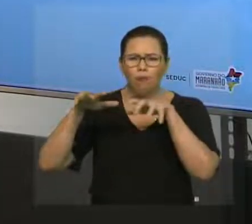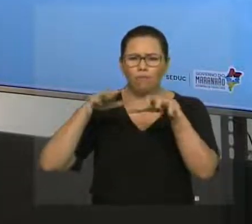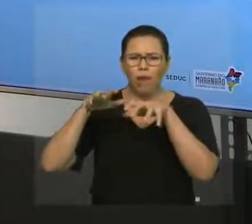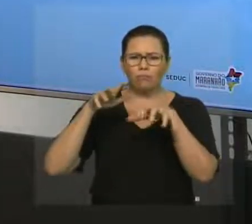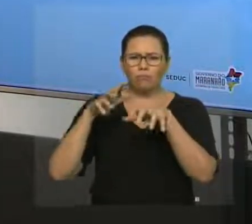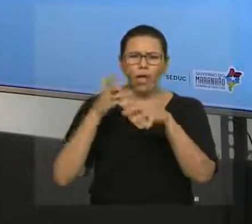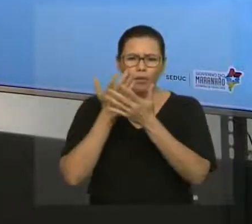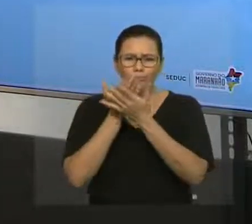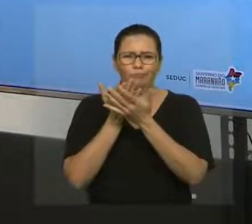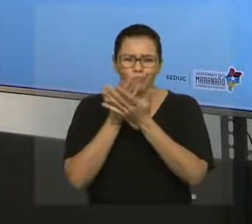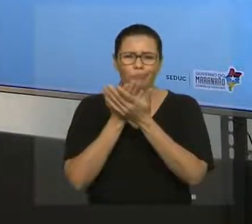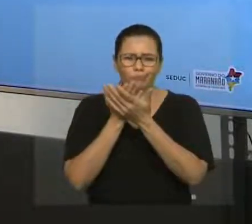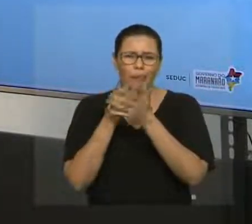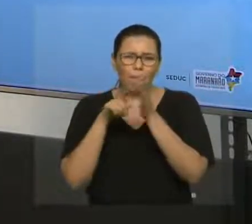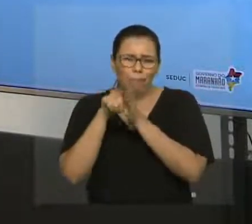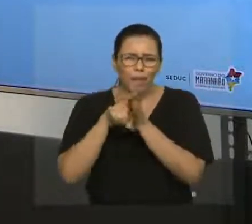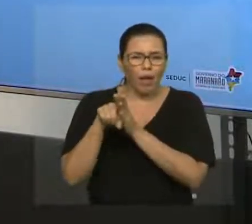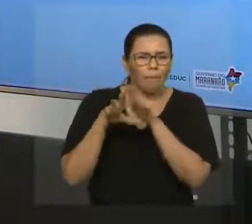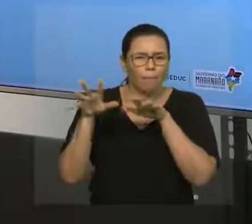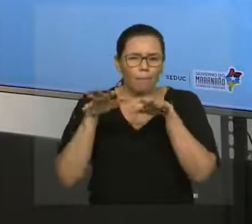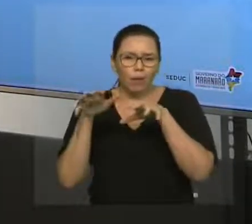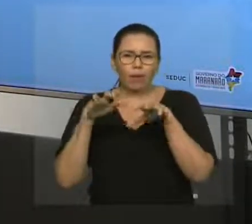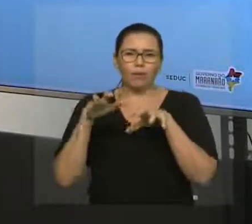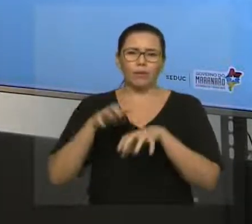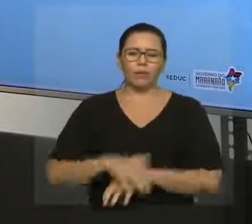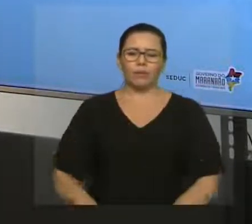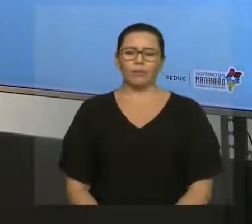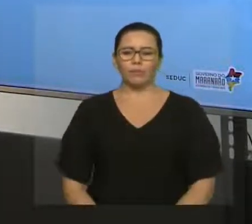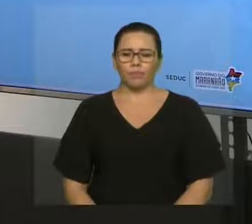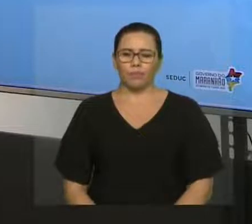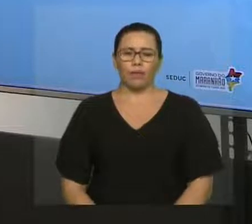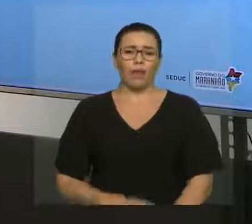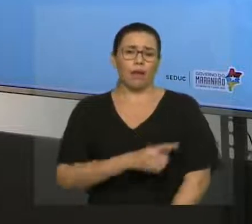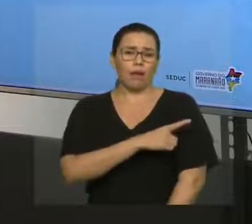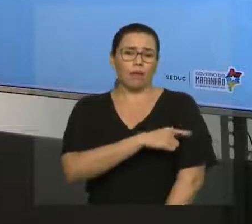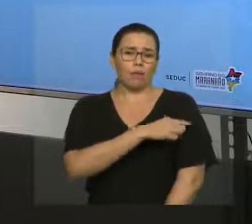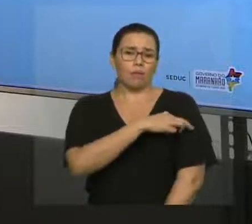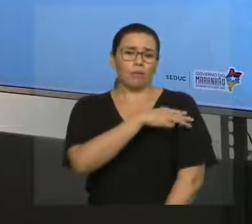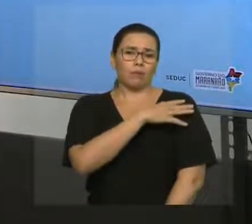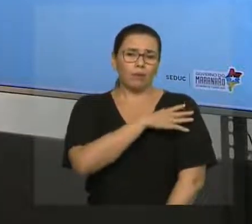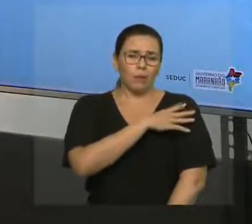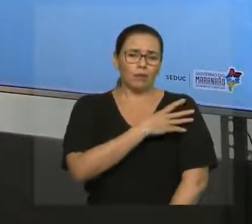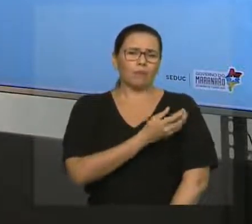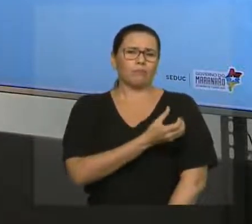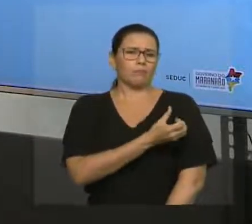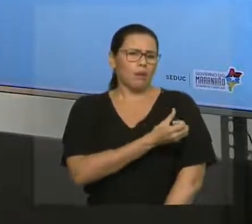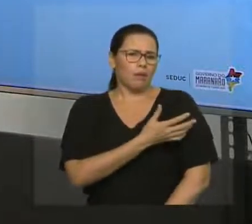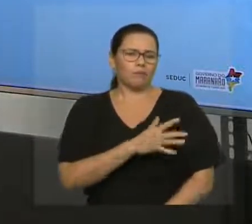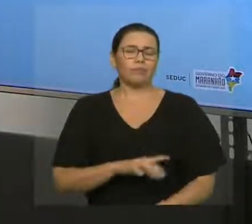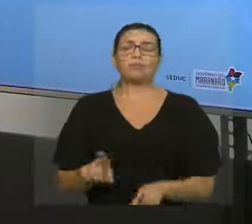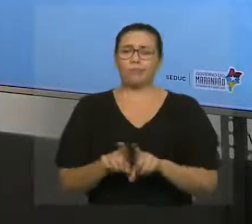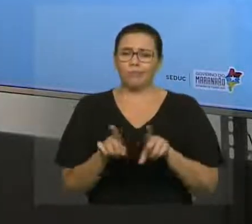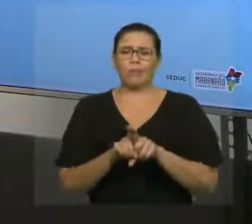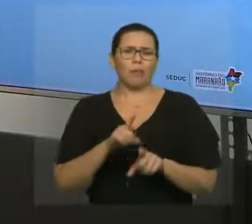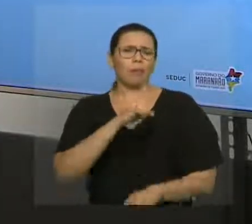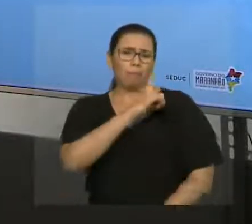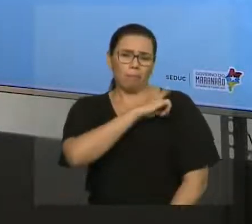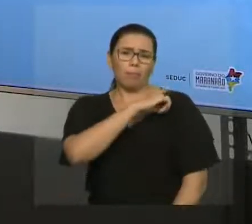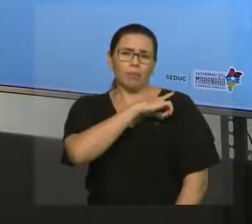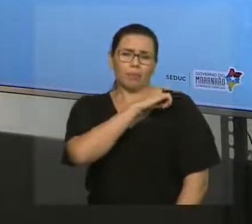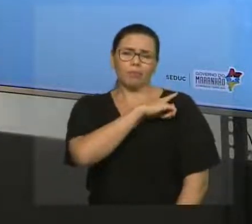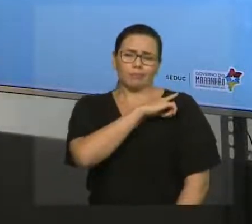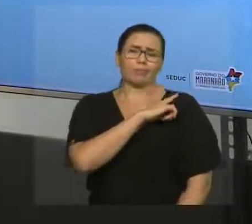que essa aula é uma aula para ensino fundamental e para também alunos de primeiro ano, que são